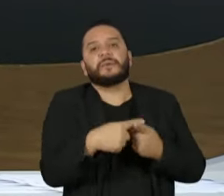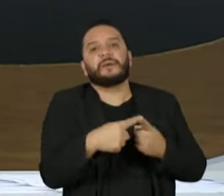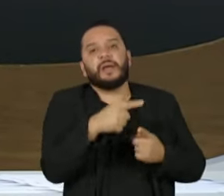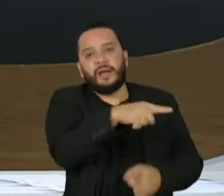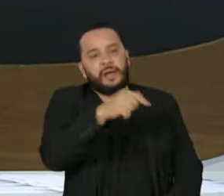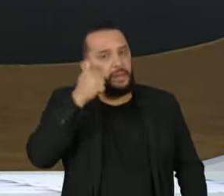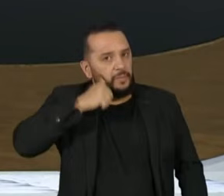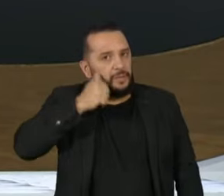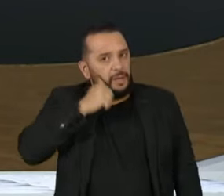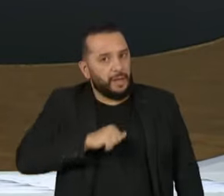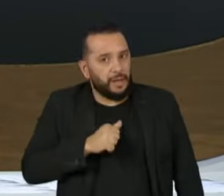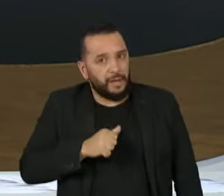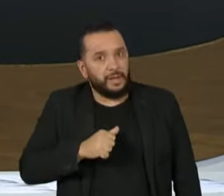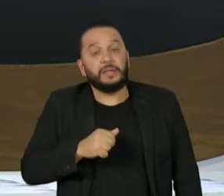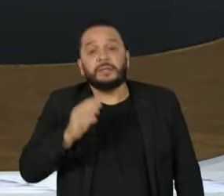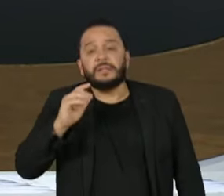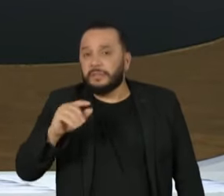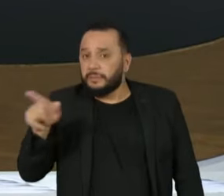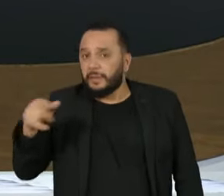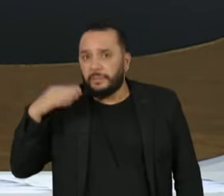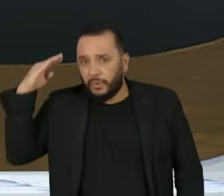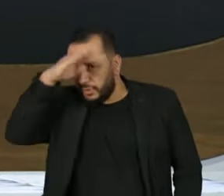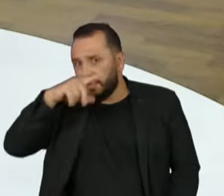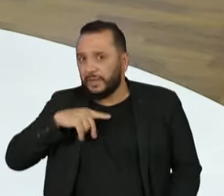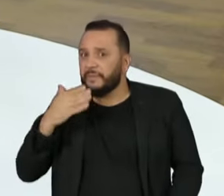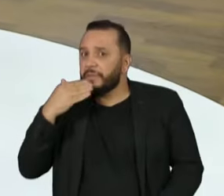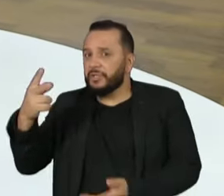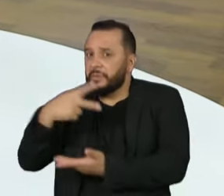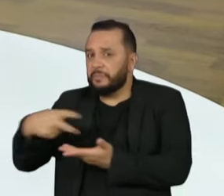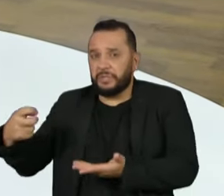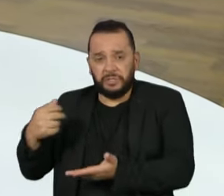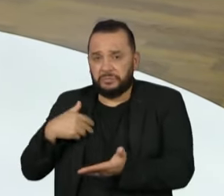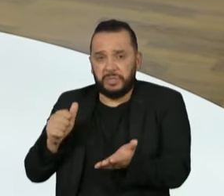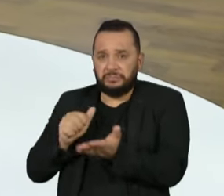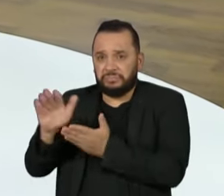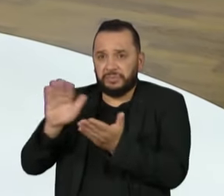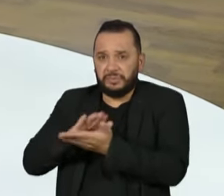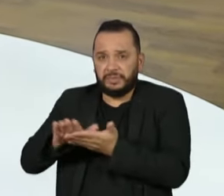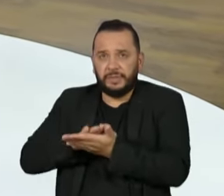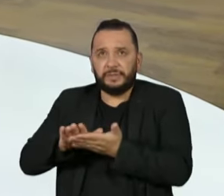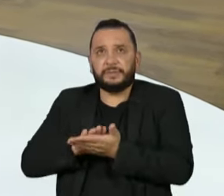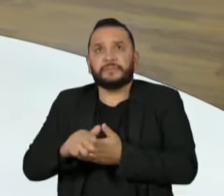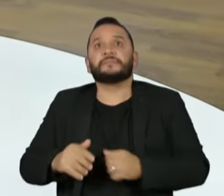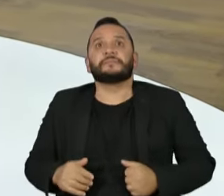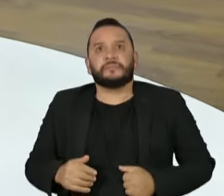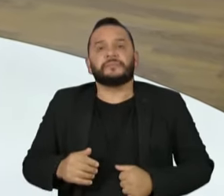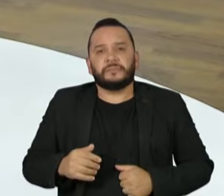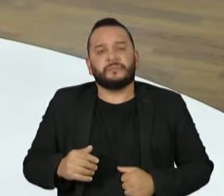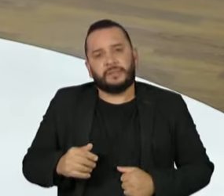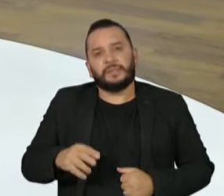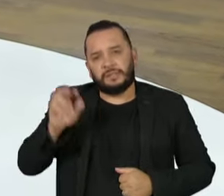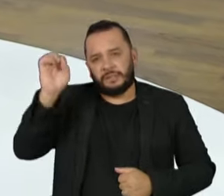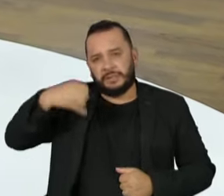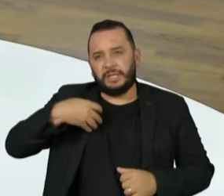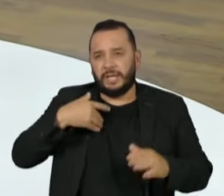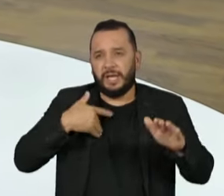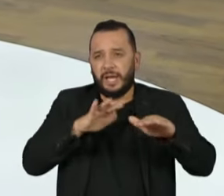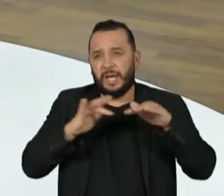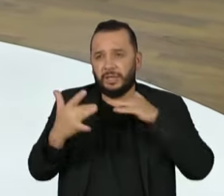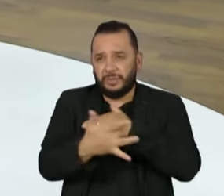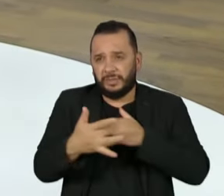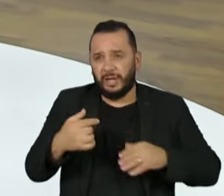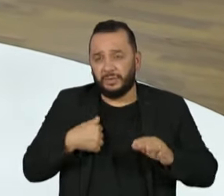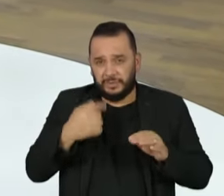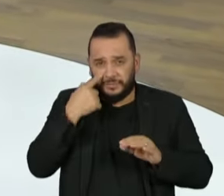vários pedidos de impeachment e todos arquivados? Vamos lá. Na forma, ela sofreu misoginia na forma? Isso está nas redes sociais, a gente viu